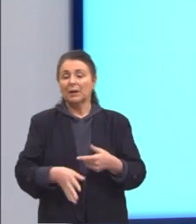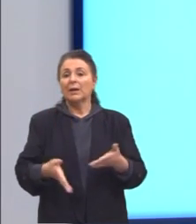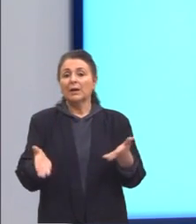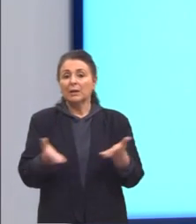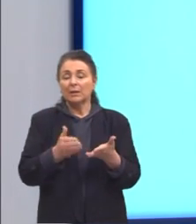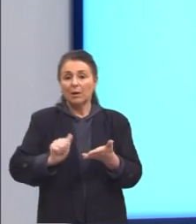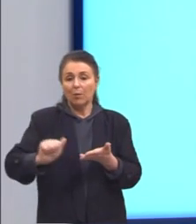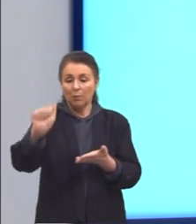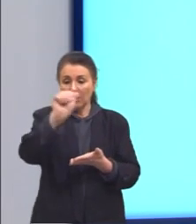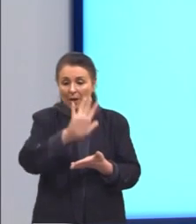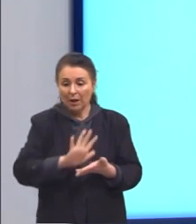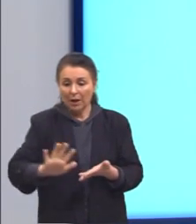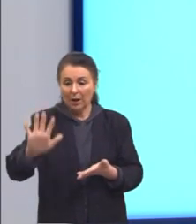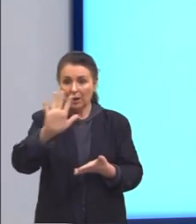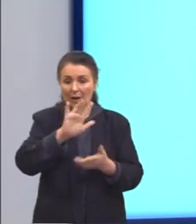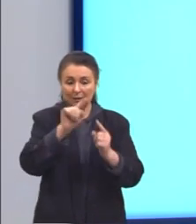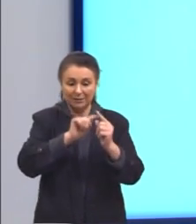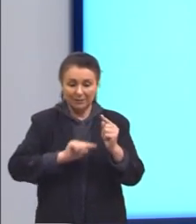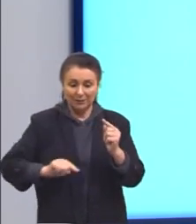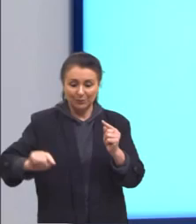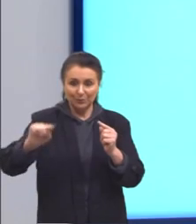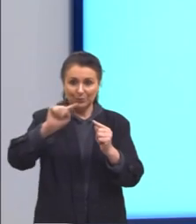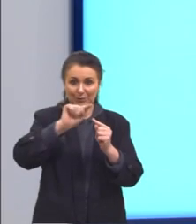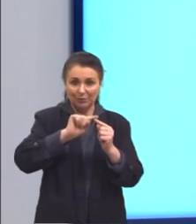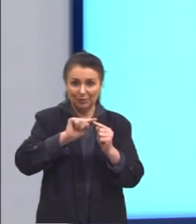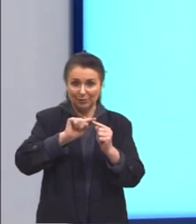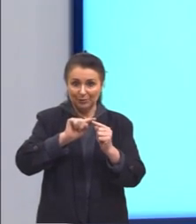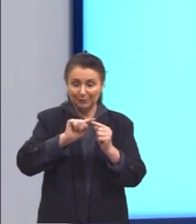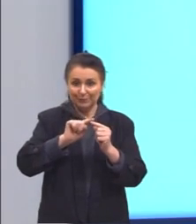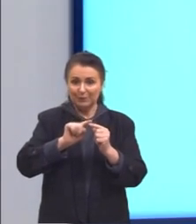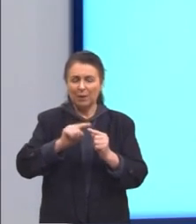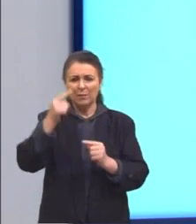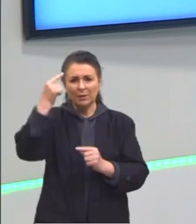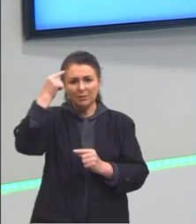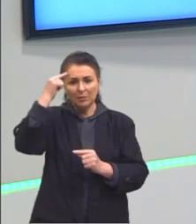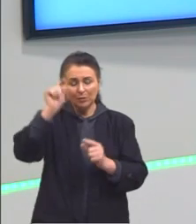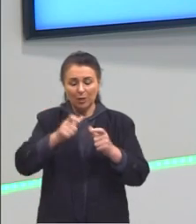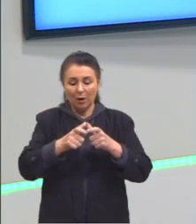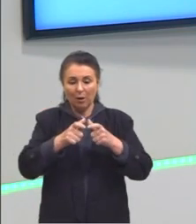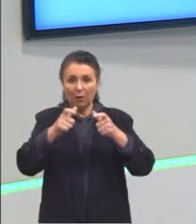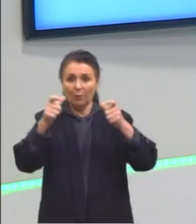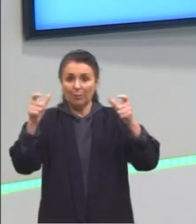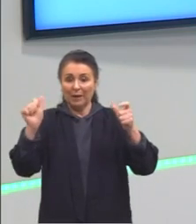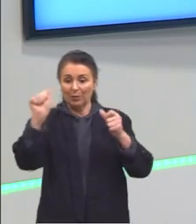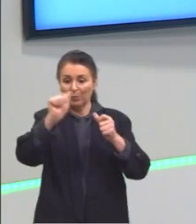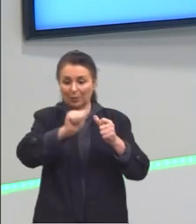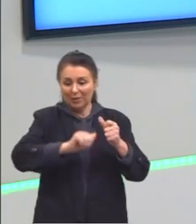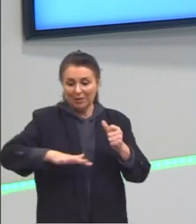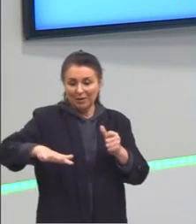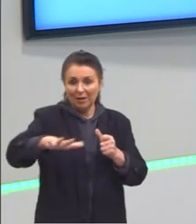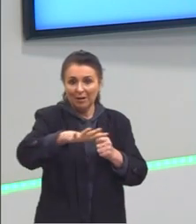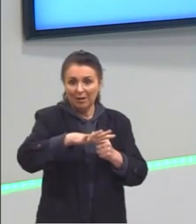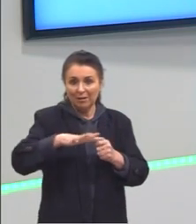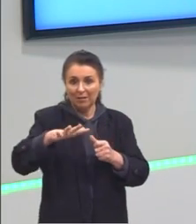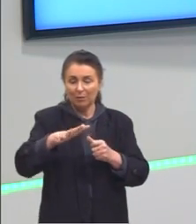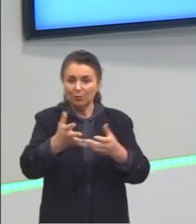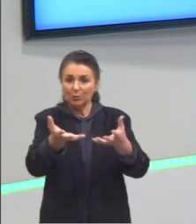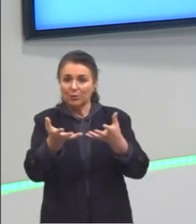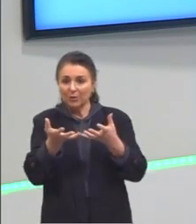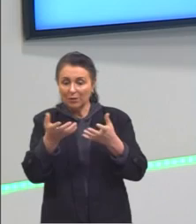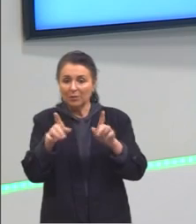a área do círculo, né? E também para ter essa noção de aumento da área ou quando nós queremos